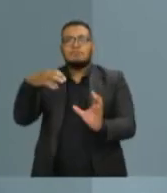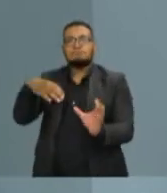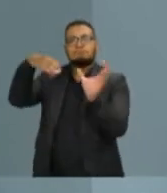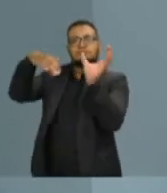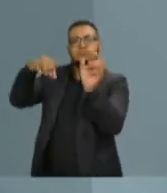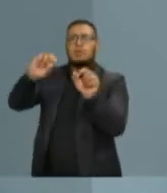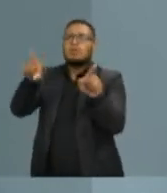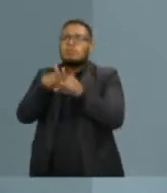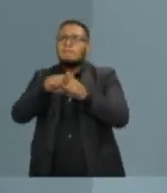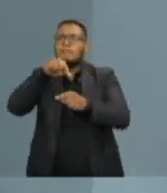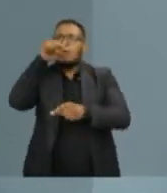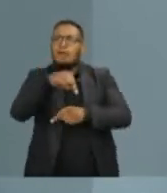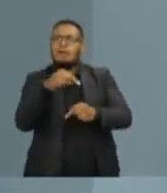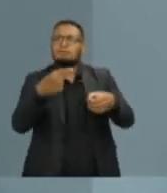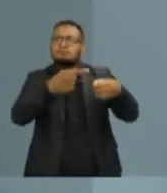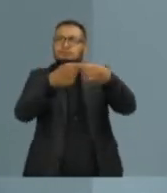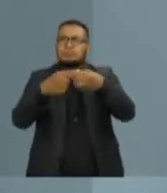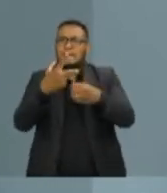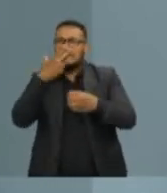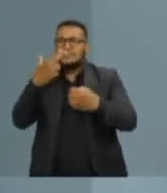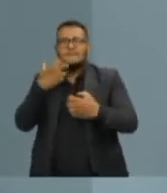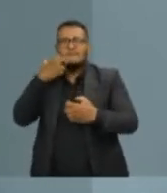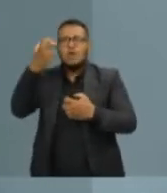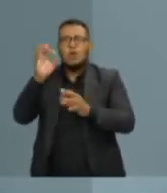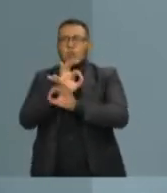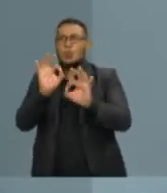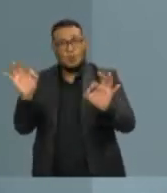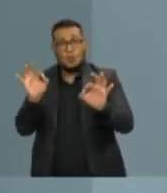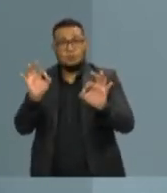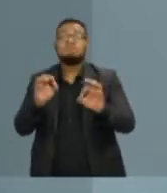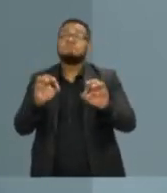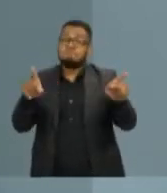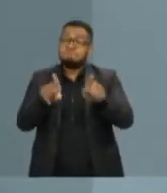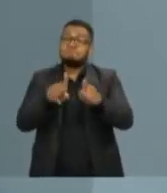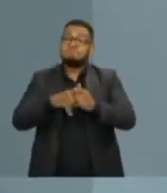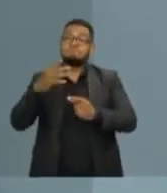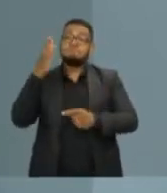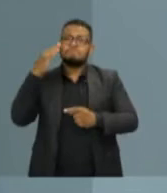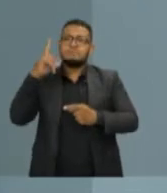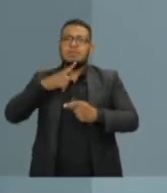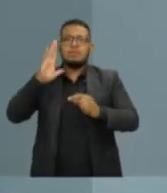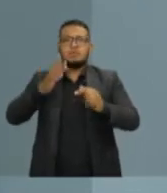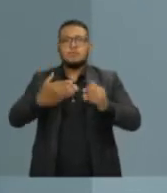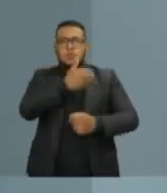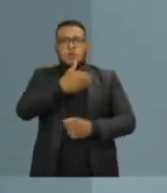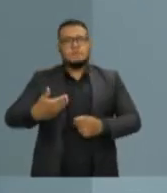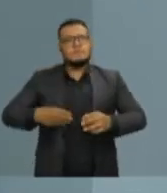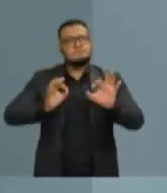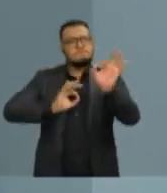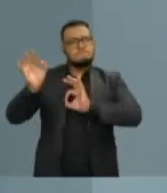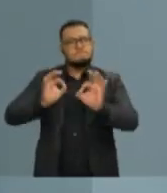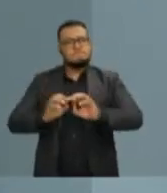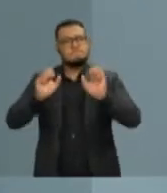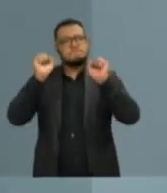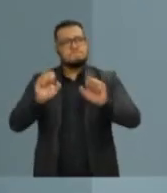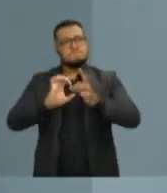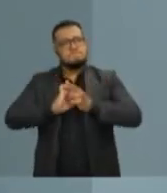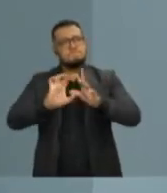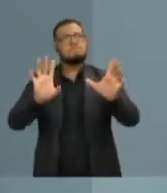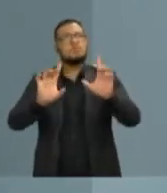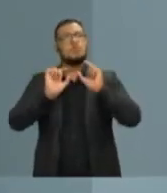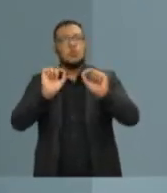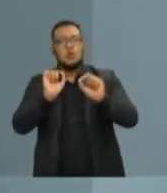a ser vergonha e sem dúvida nenhuma, para que tenhamos um ambiente propositivo, construtivo, que permita o desenvolvimento sustentável, que